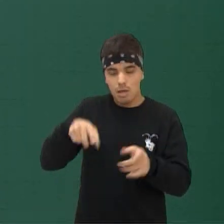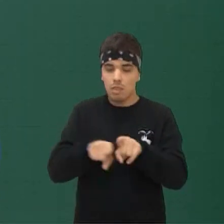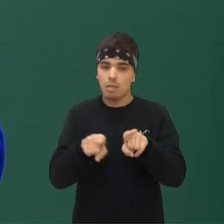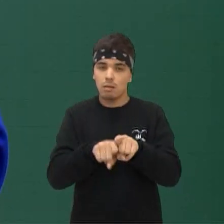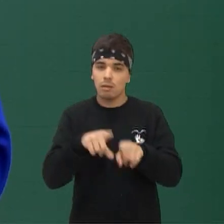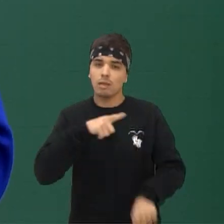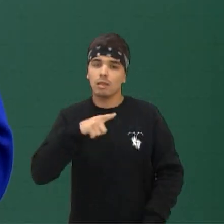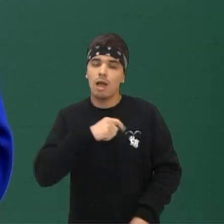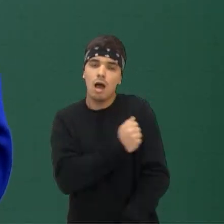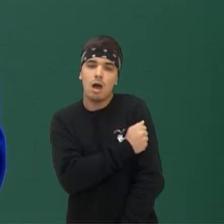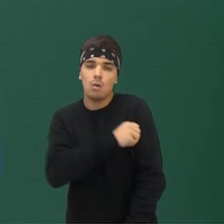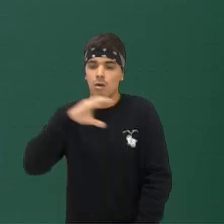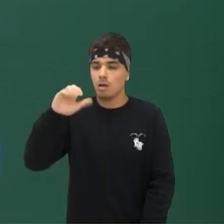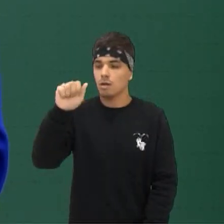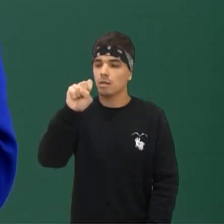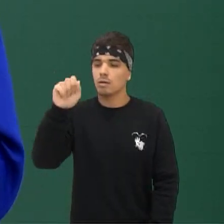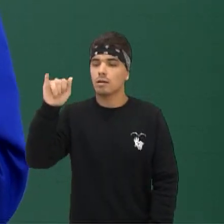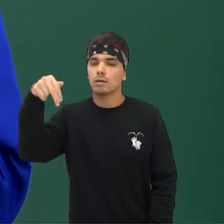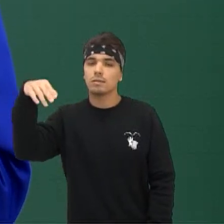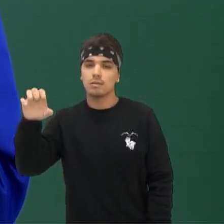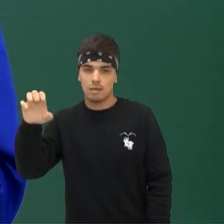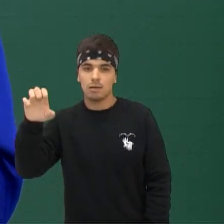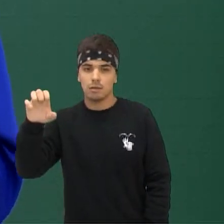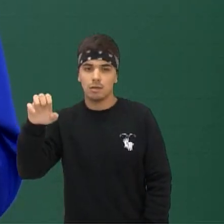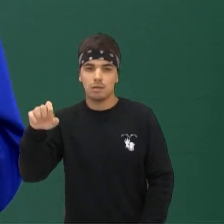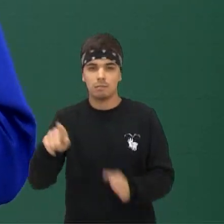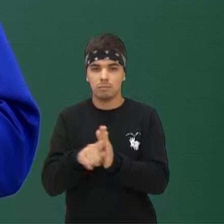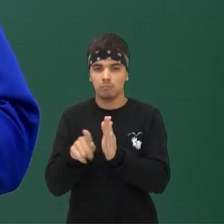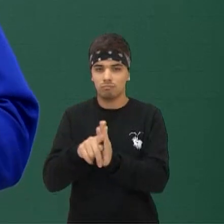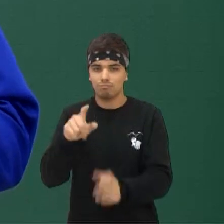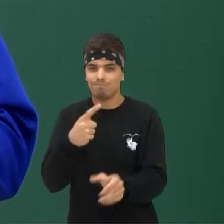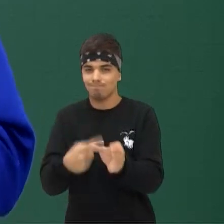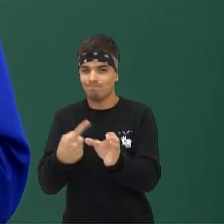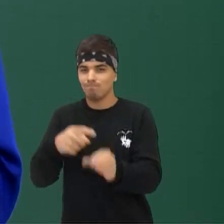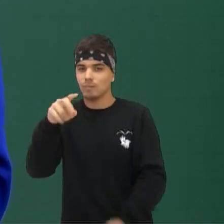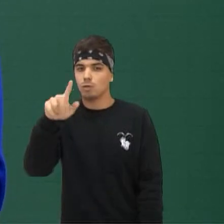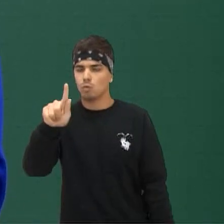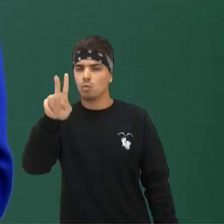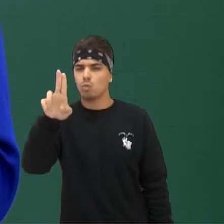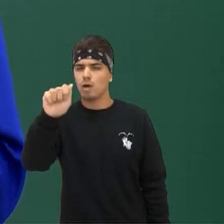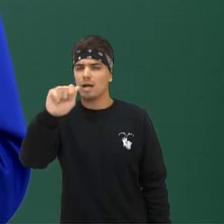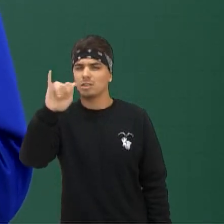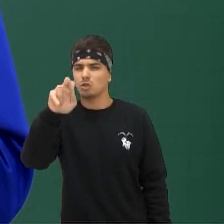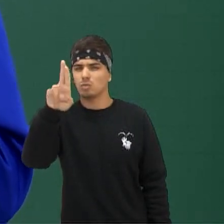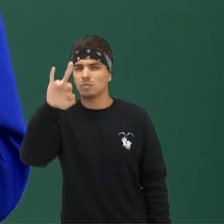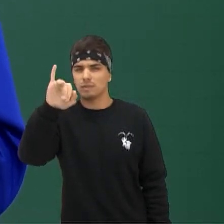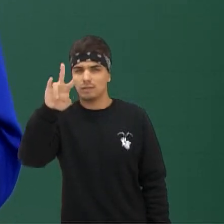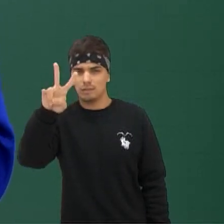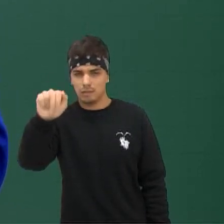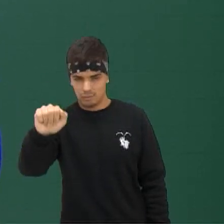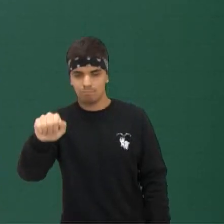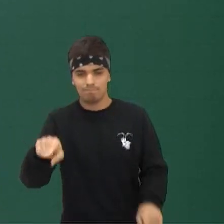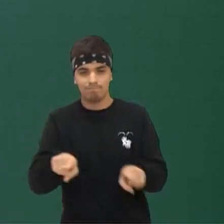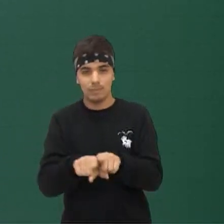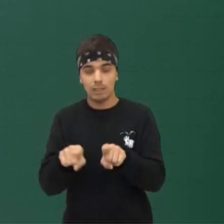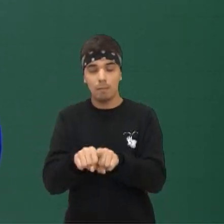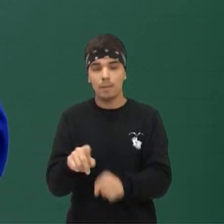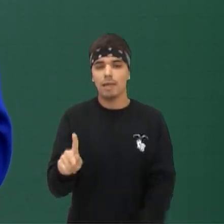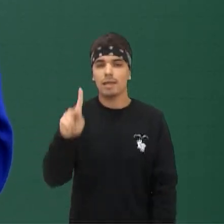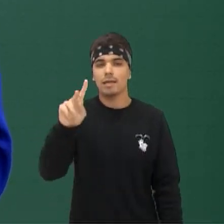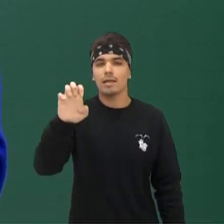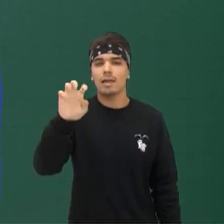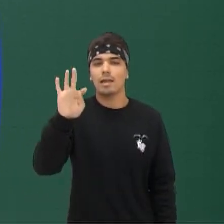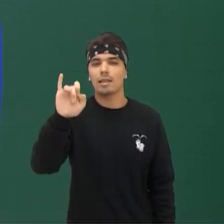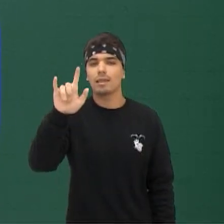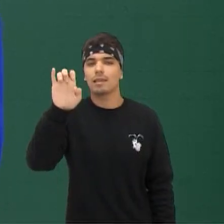a aluna Cassiane de Campo de Guajuvira Então seja muito bem-vinda por estar apreciando nossa aula A Ketli Victoria